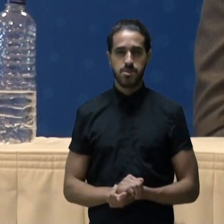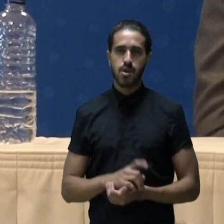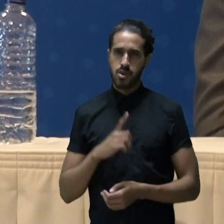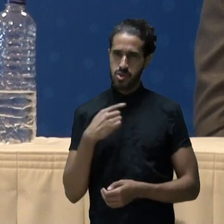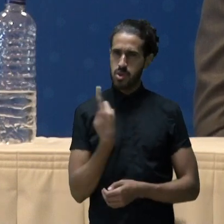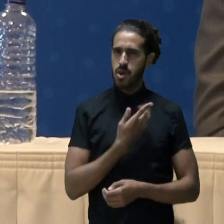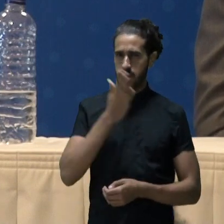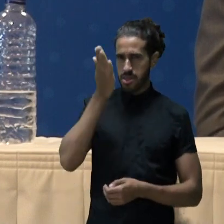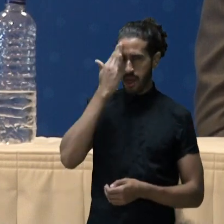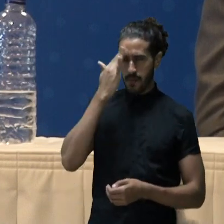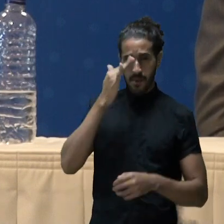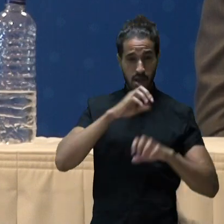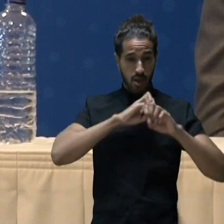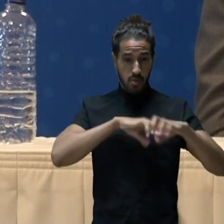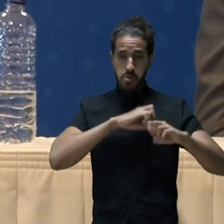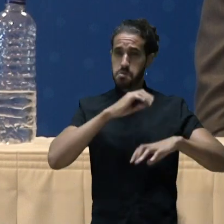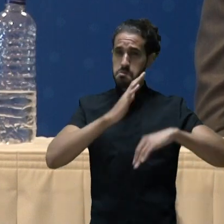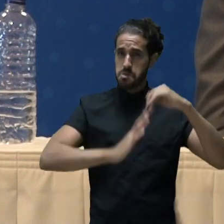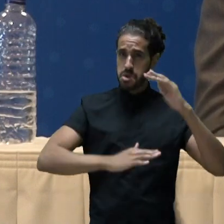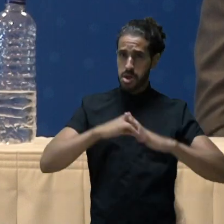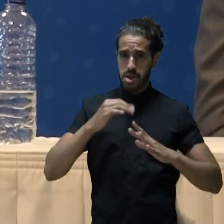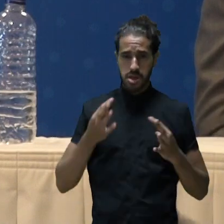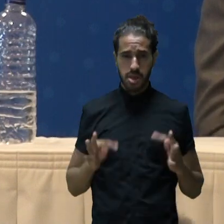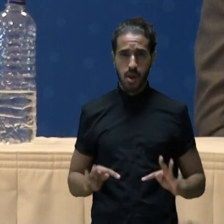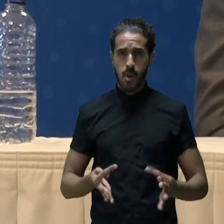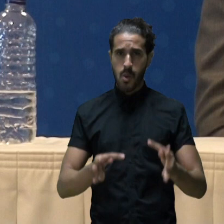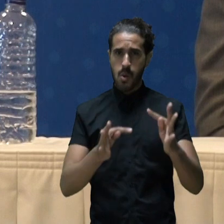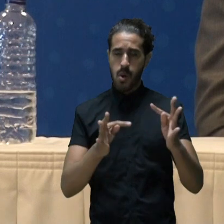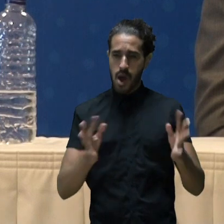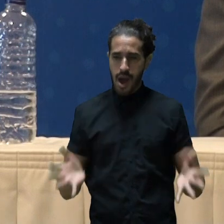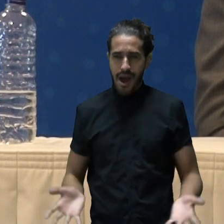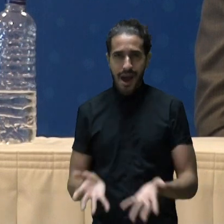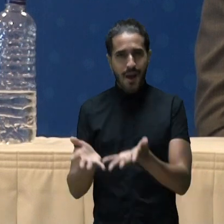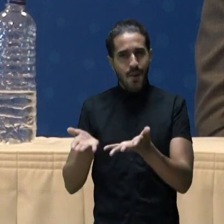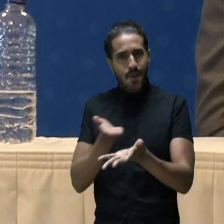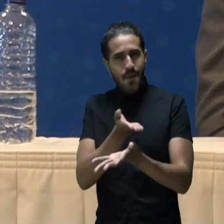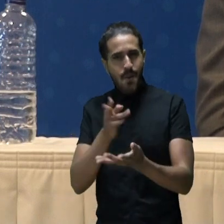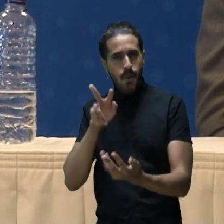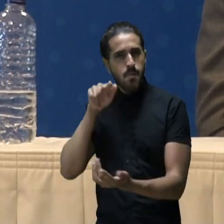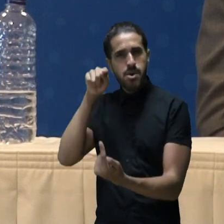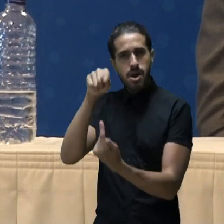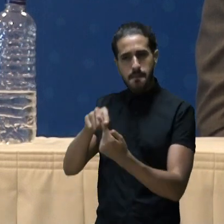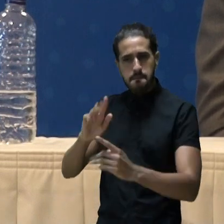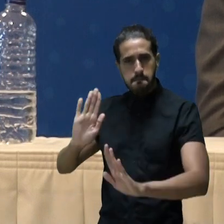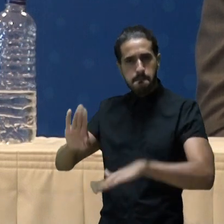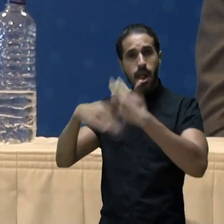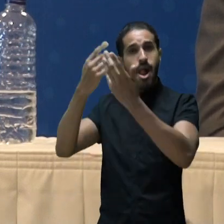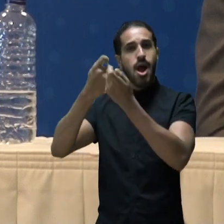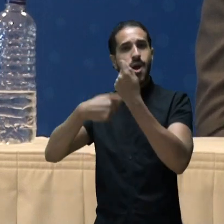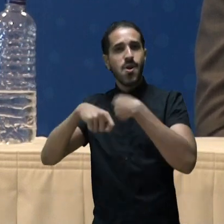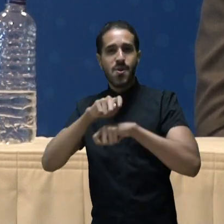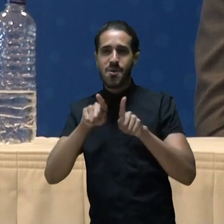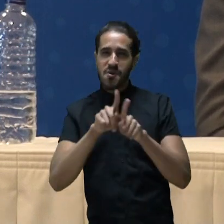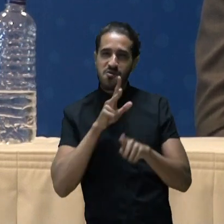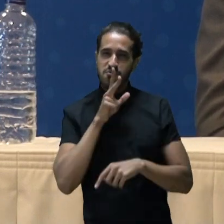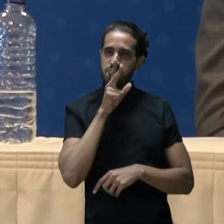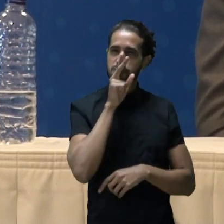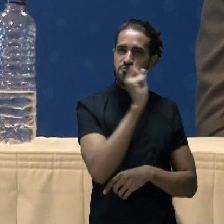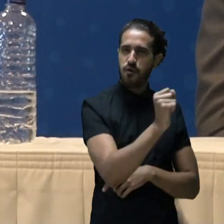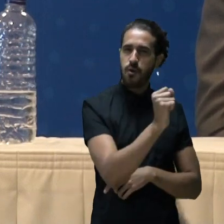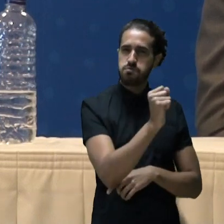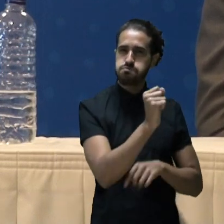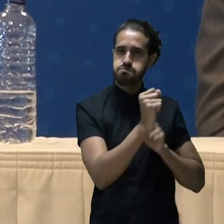Sabemos como a educação profissional e tecnológica contribui para impulsionar a economia e para o